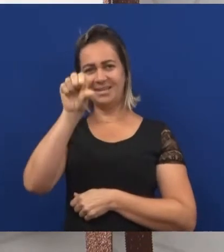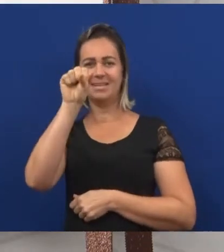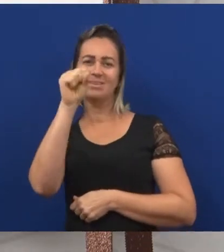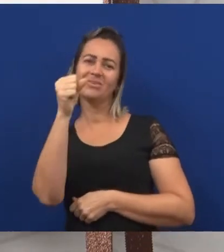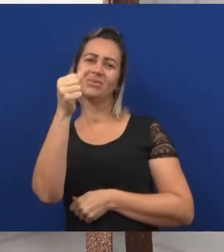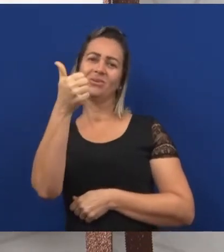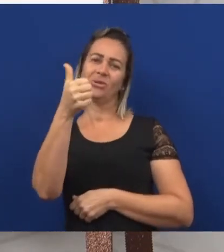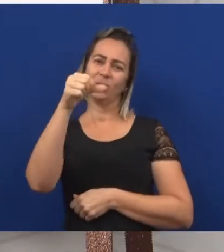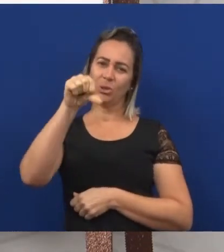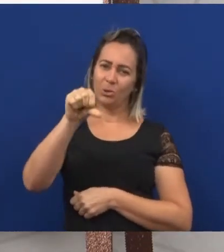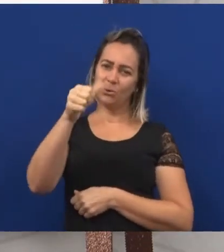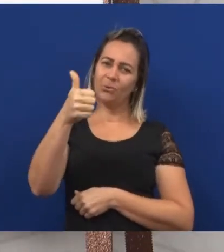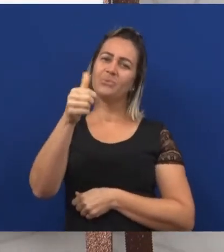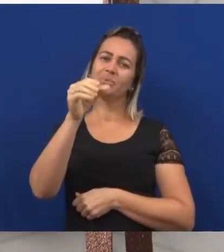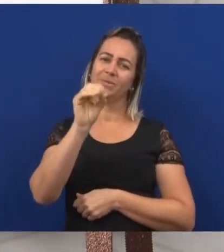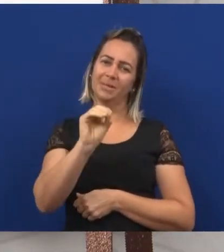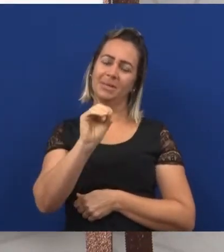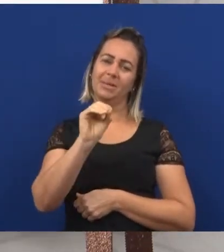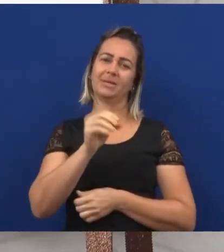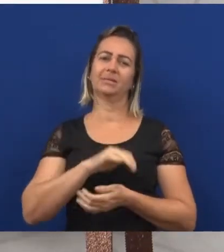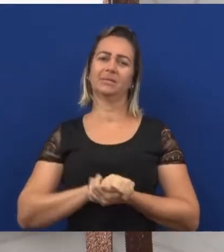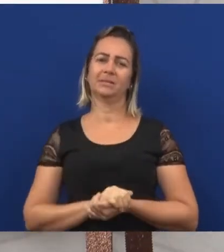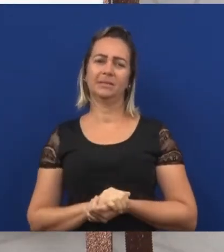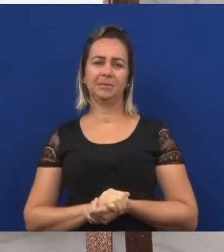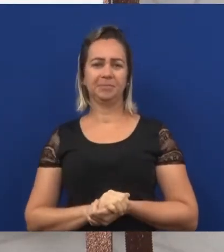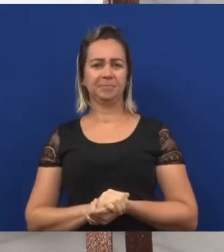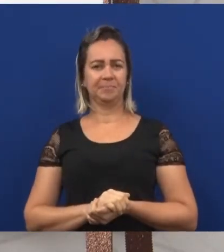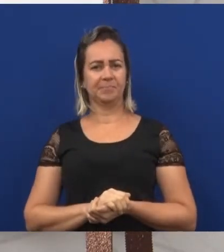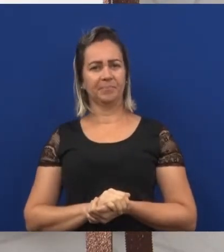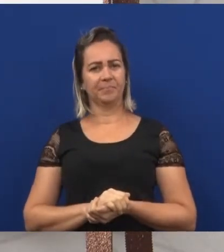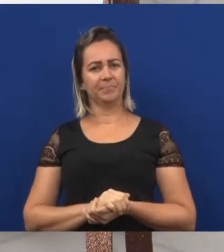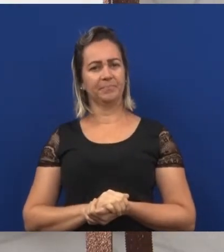mercado. Uma dúzia de ovos. Vamos lá, contar juntos.